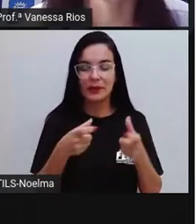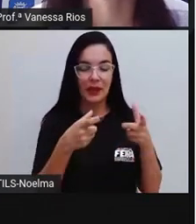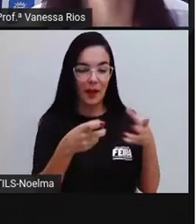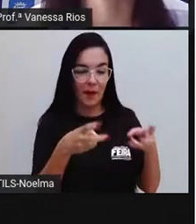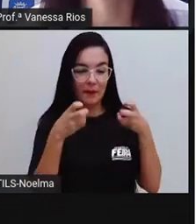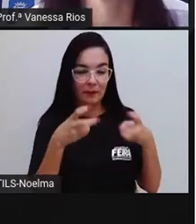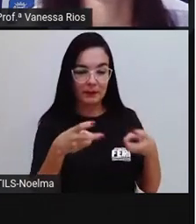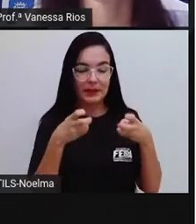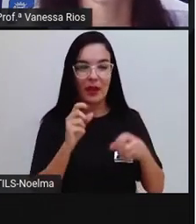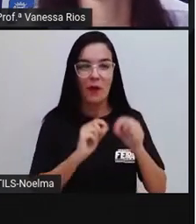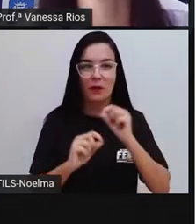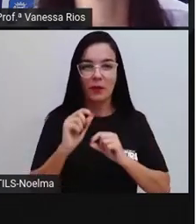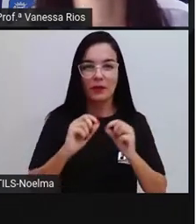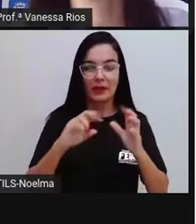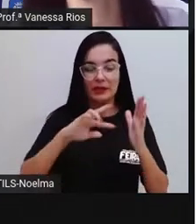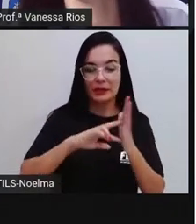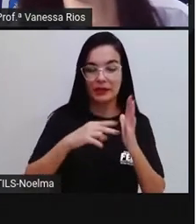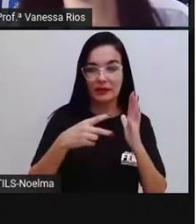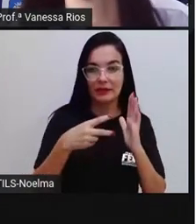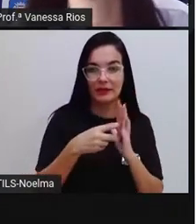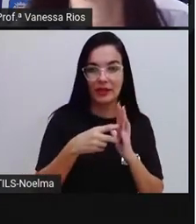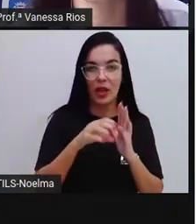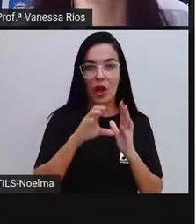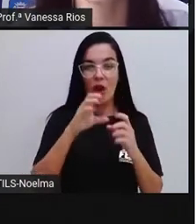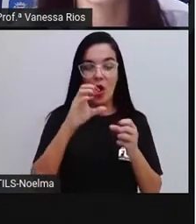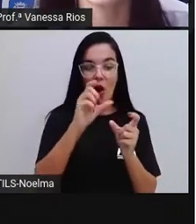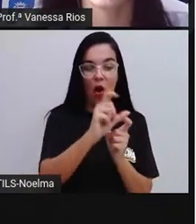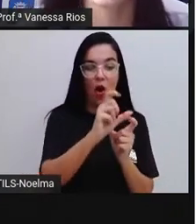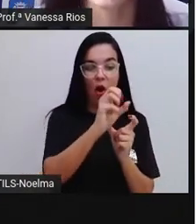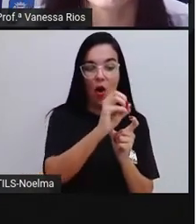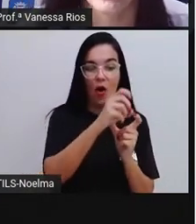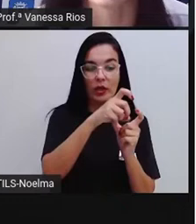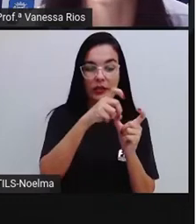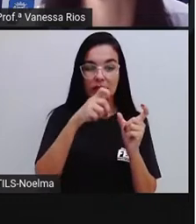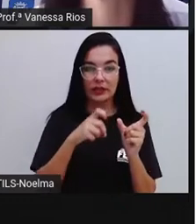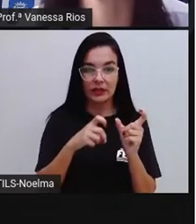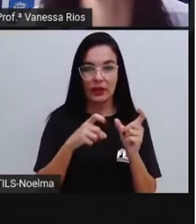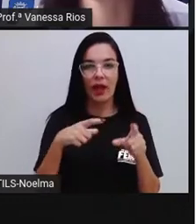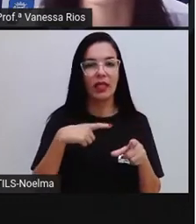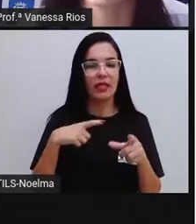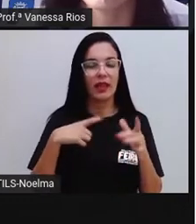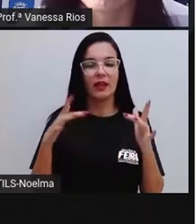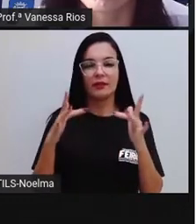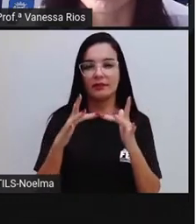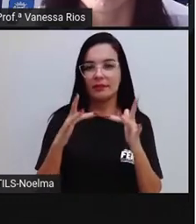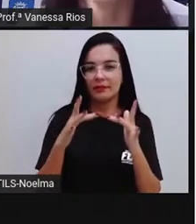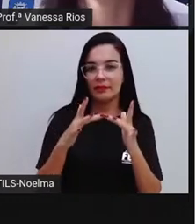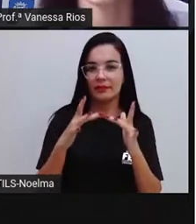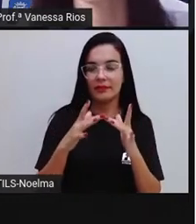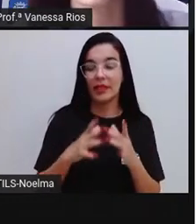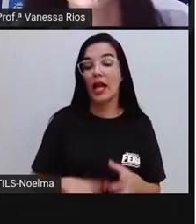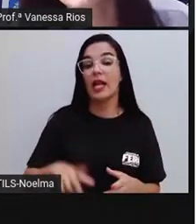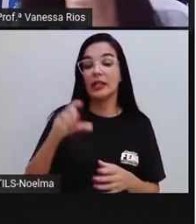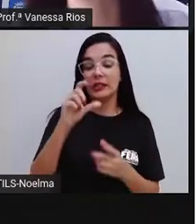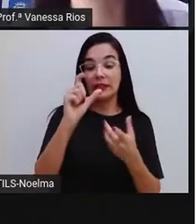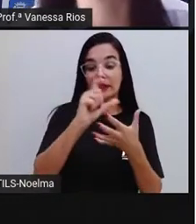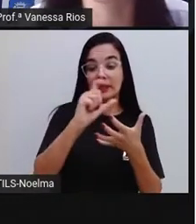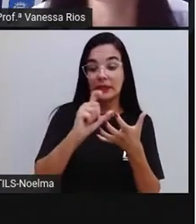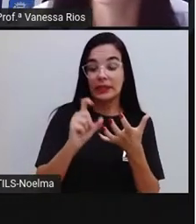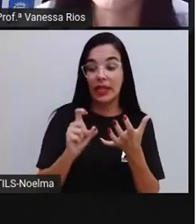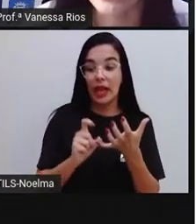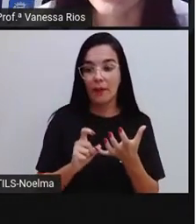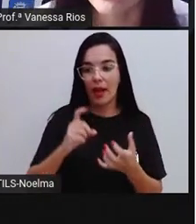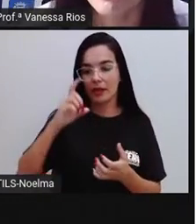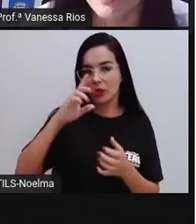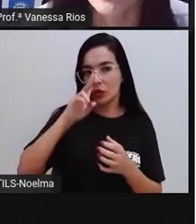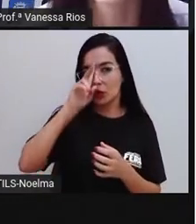essa definição de oxítonas está relacionada à sílaba tônica. E aí, para isso, a PRO vai